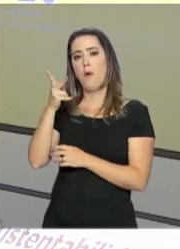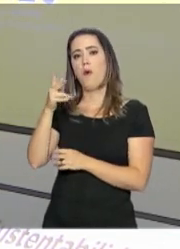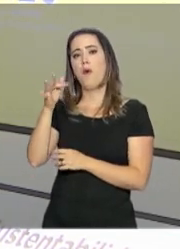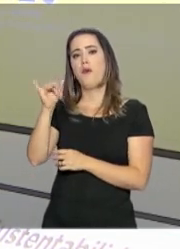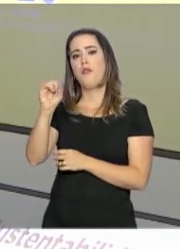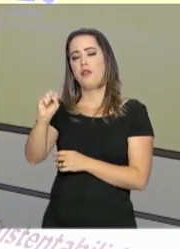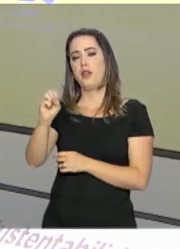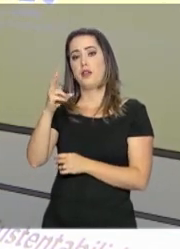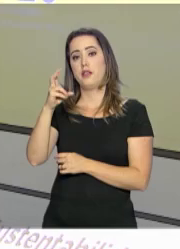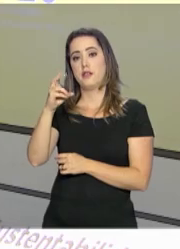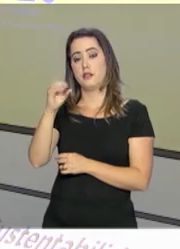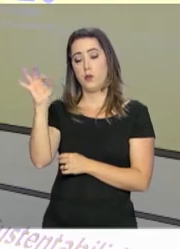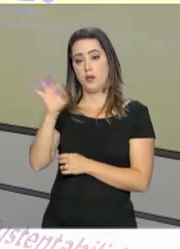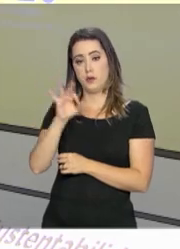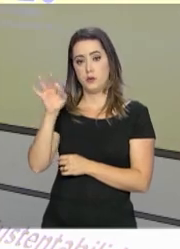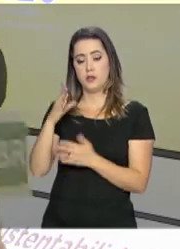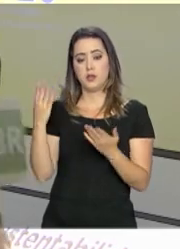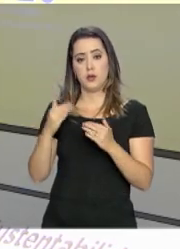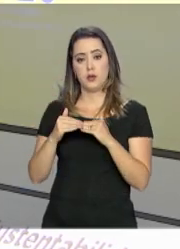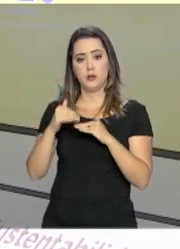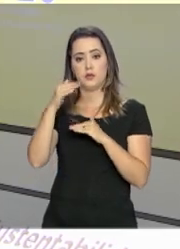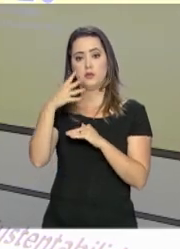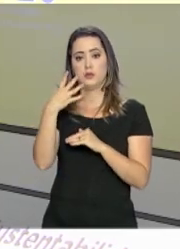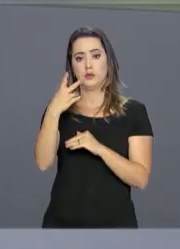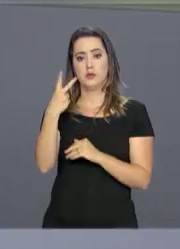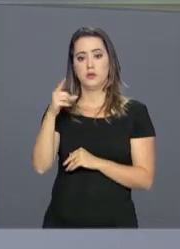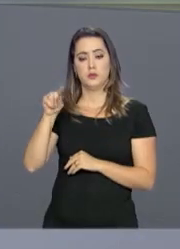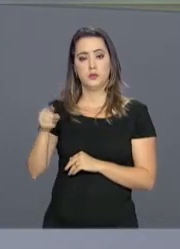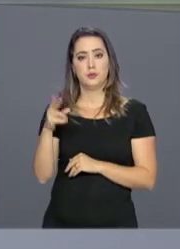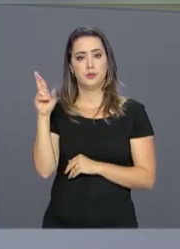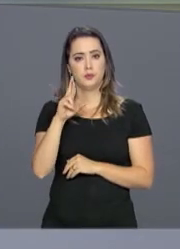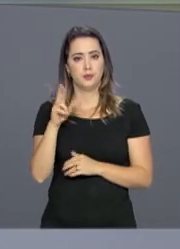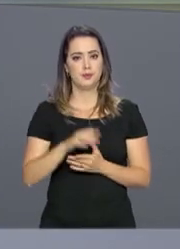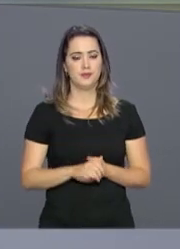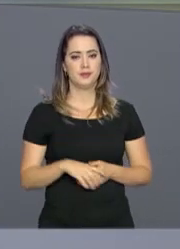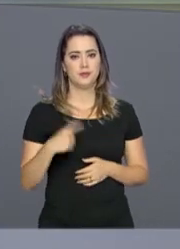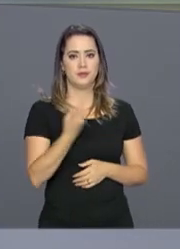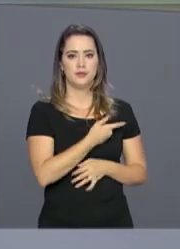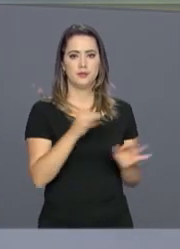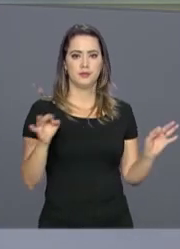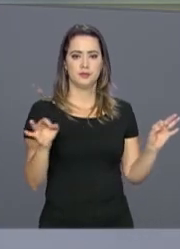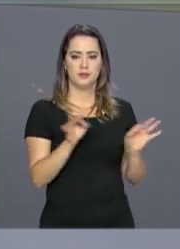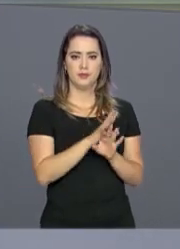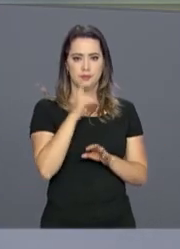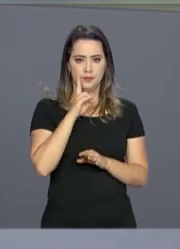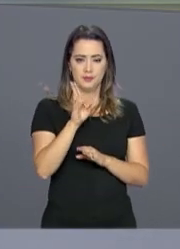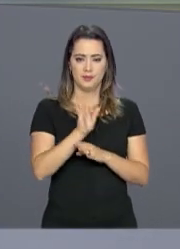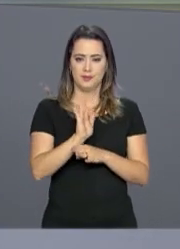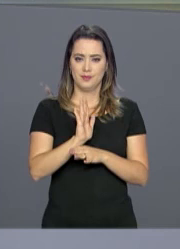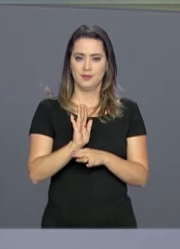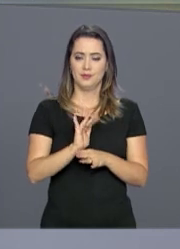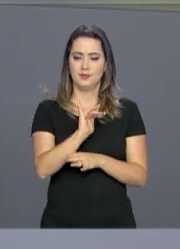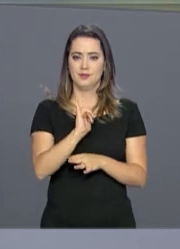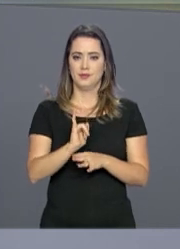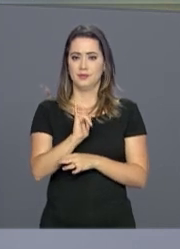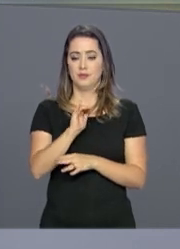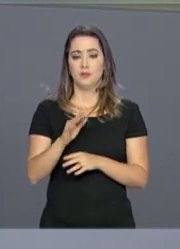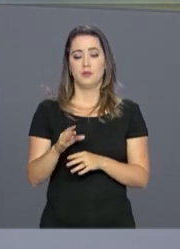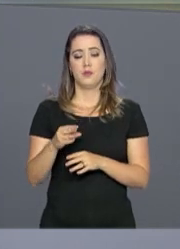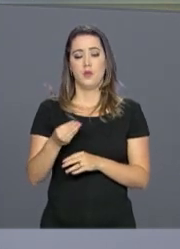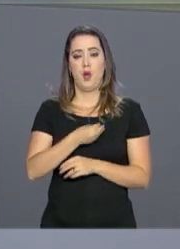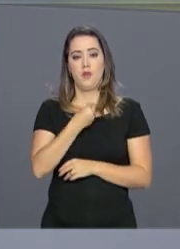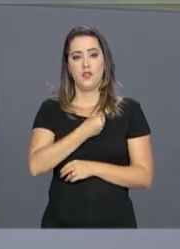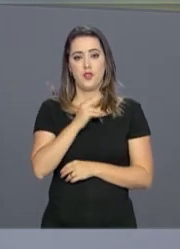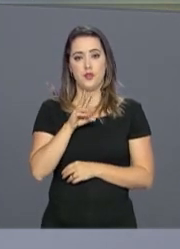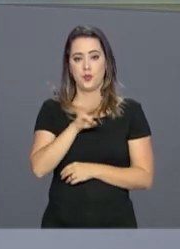subiu para R$ 42 mil no semestre. Nós ficamos por aqui. Você acompanha a nossa programação ao